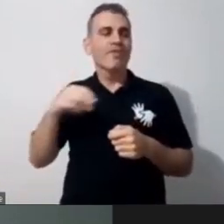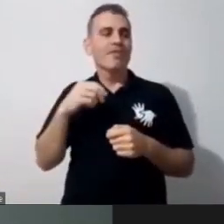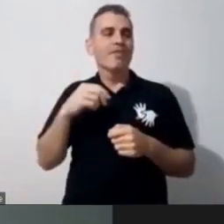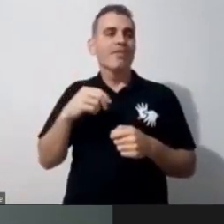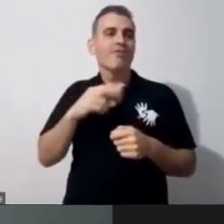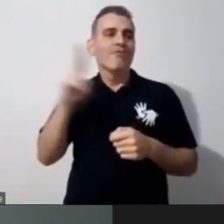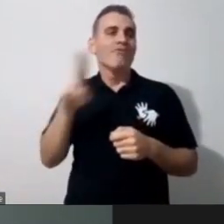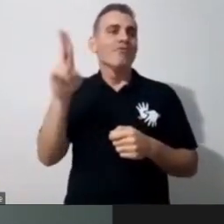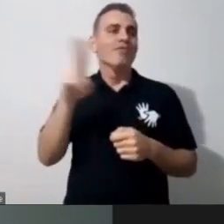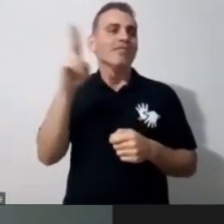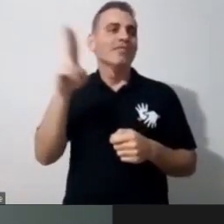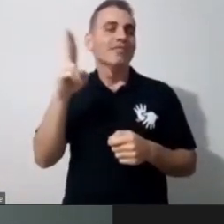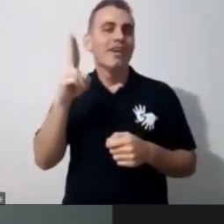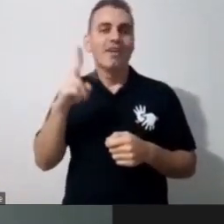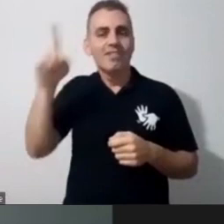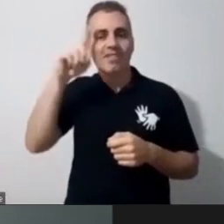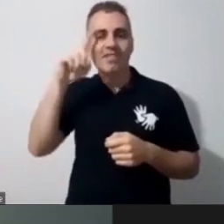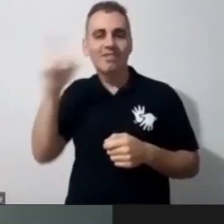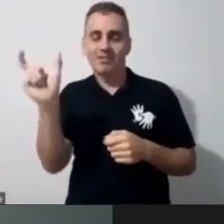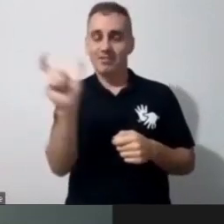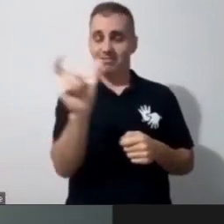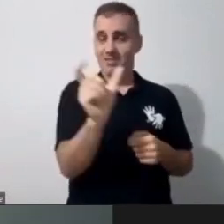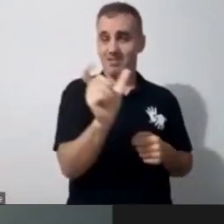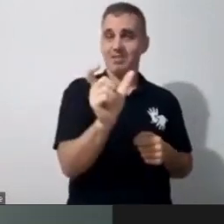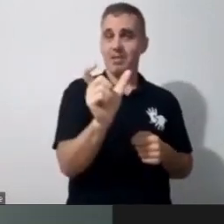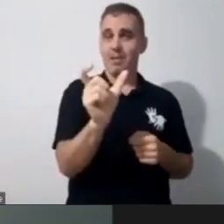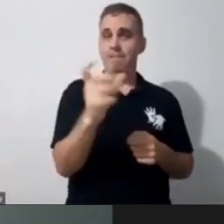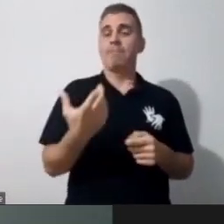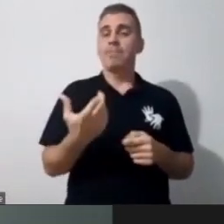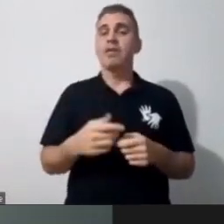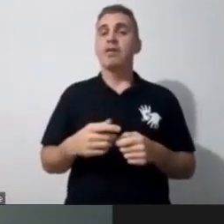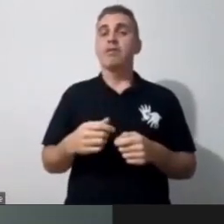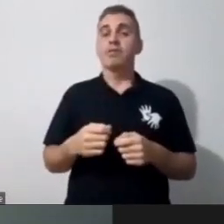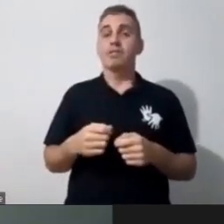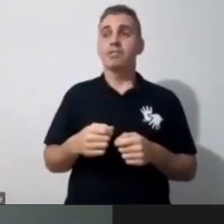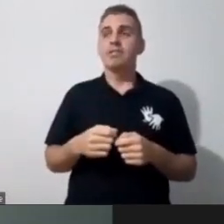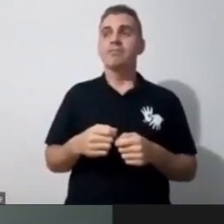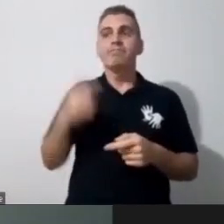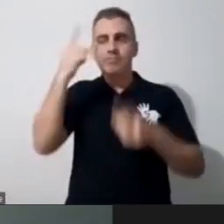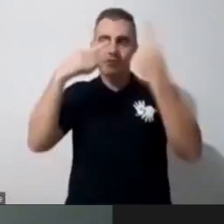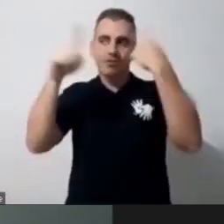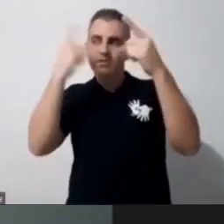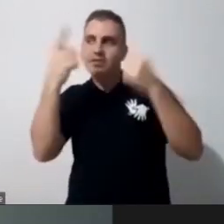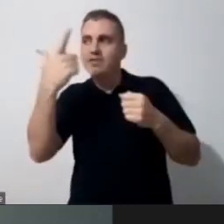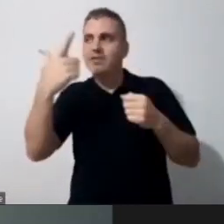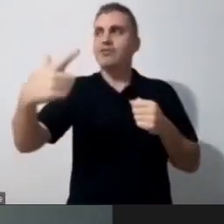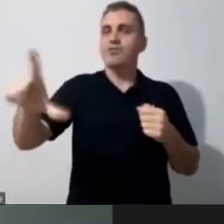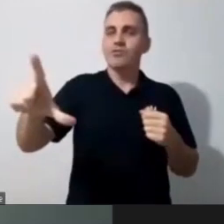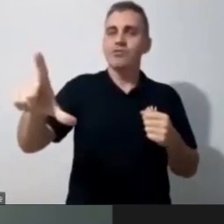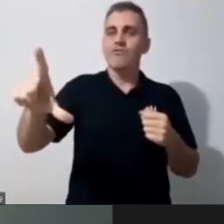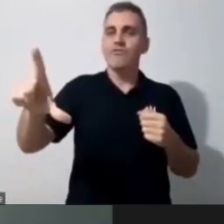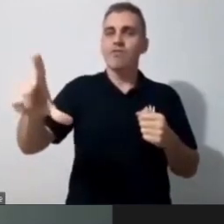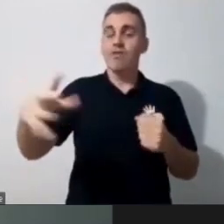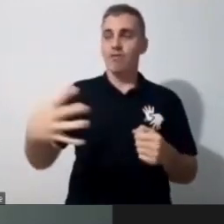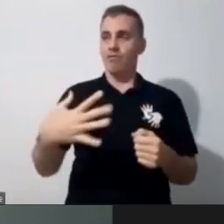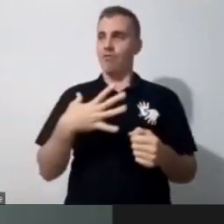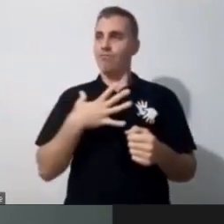enquanto profissionais, que a gente precisou reinventar o nosso ser. Porque a gente vinha conversando,